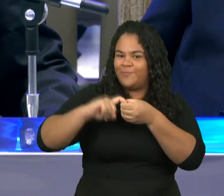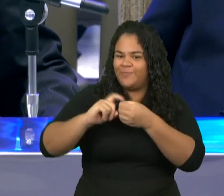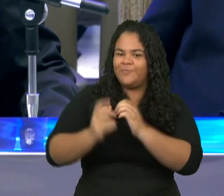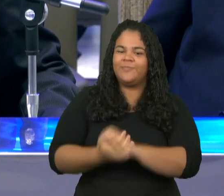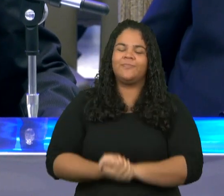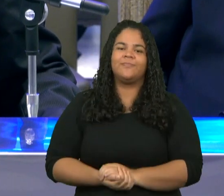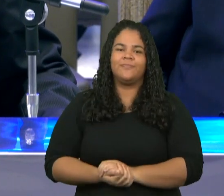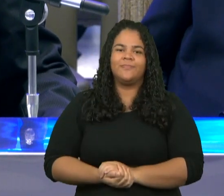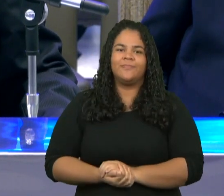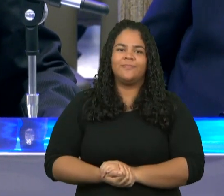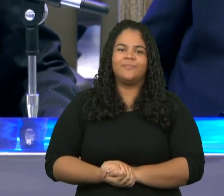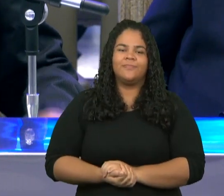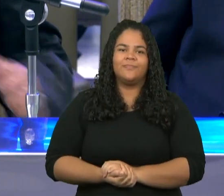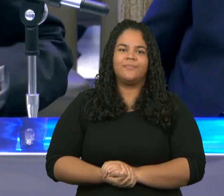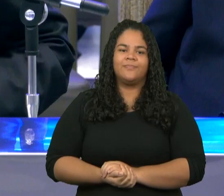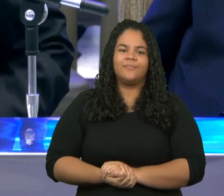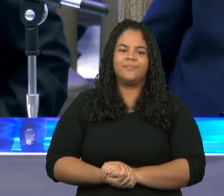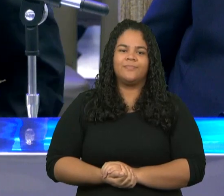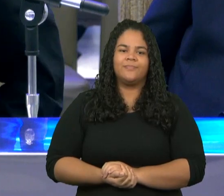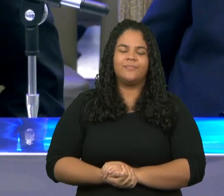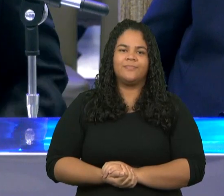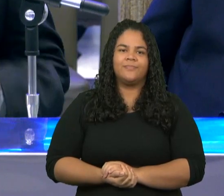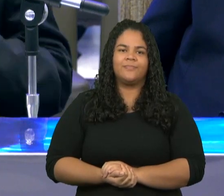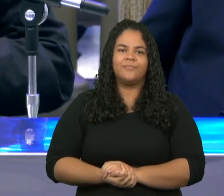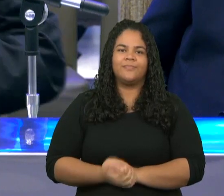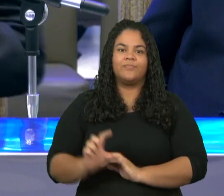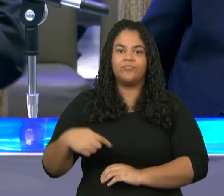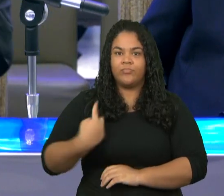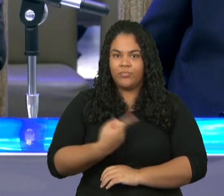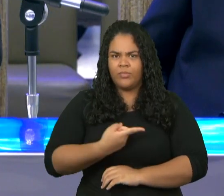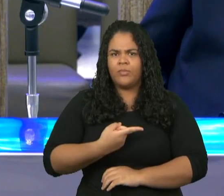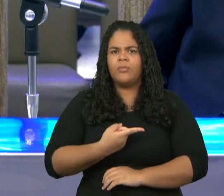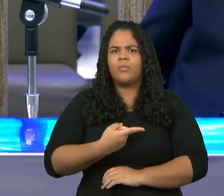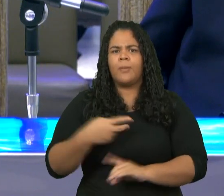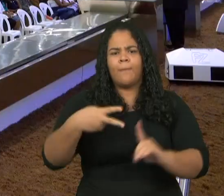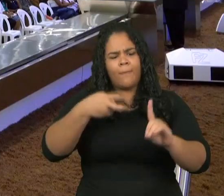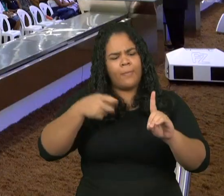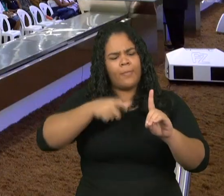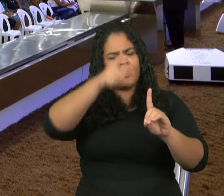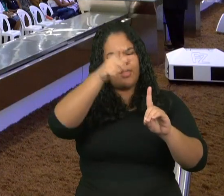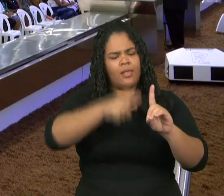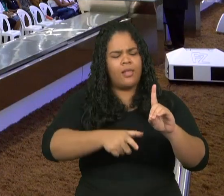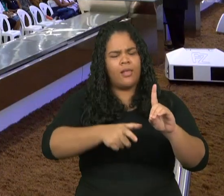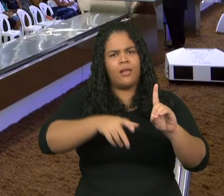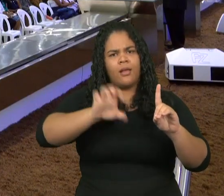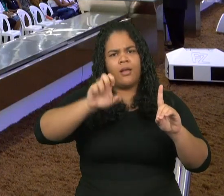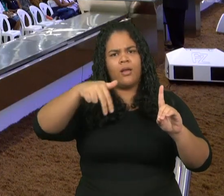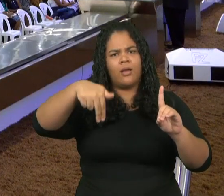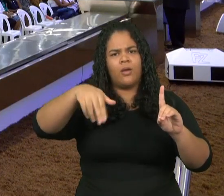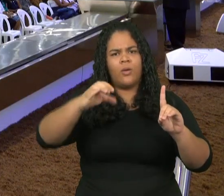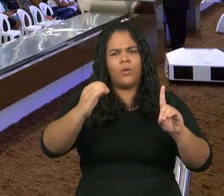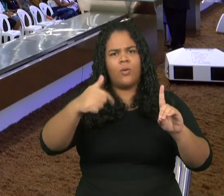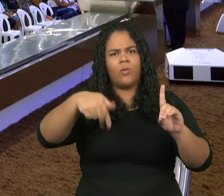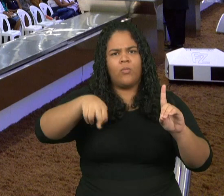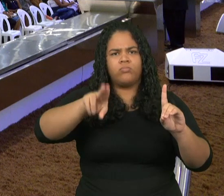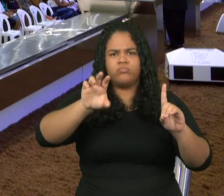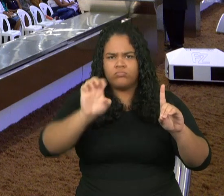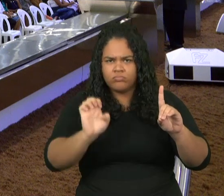na vida de Enoque, sete lições importantes. Todos sabemos que Enoque